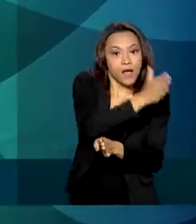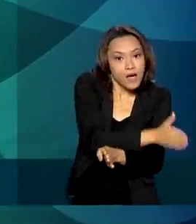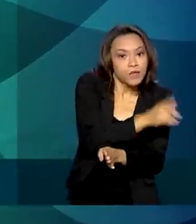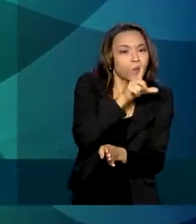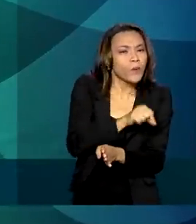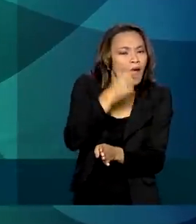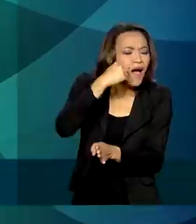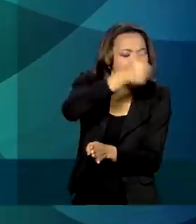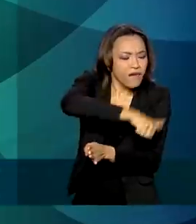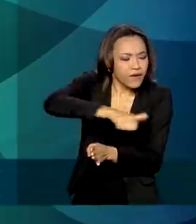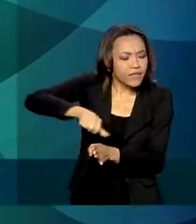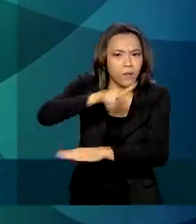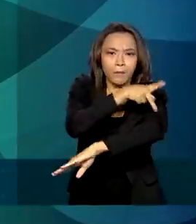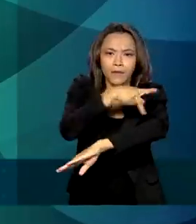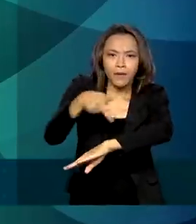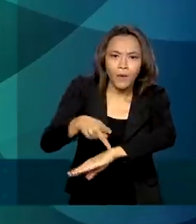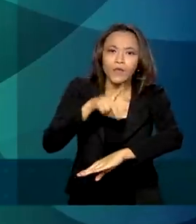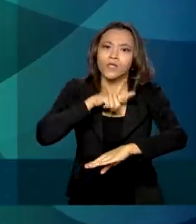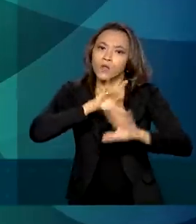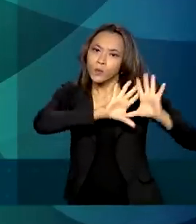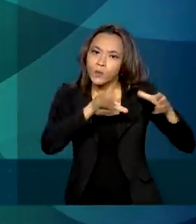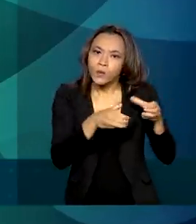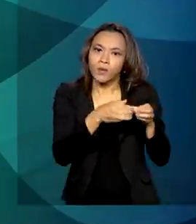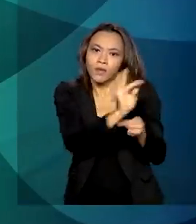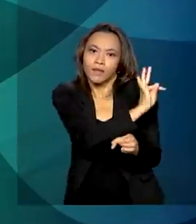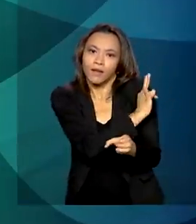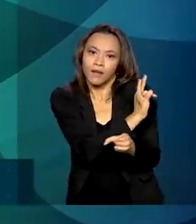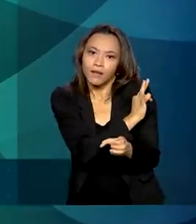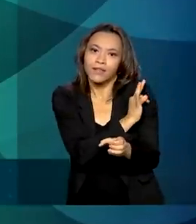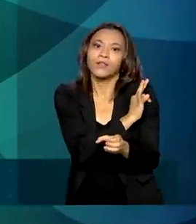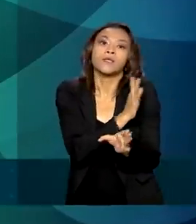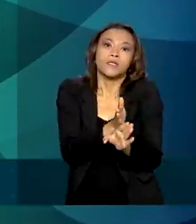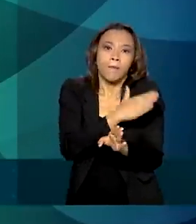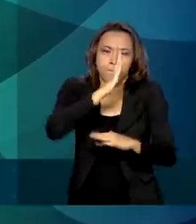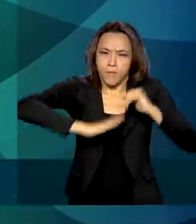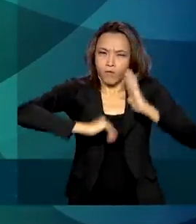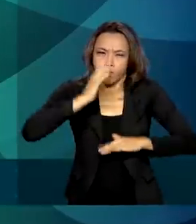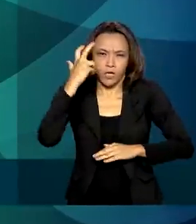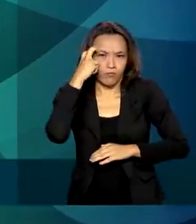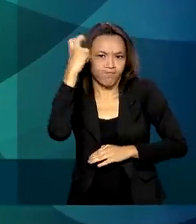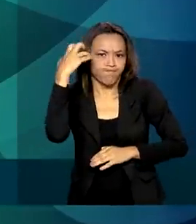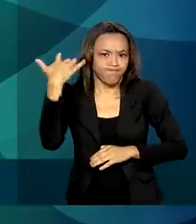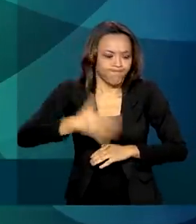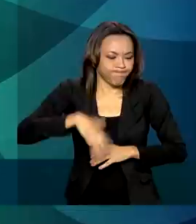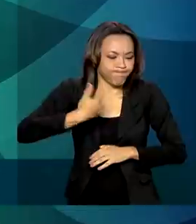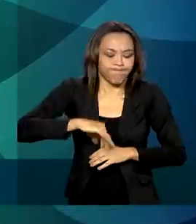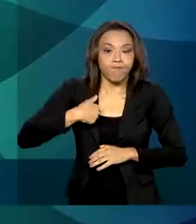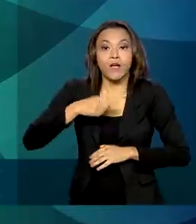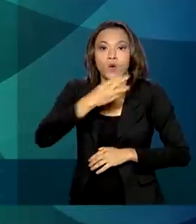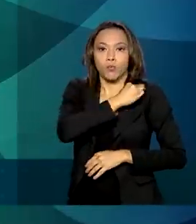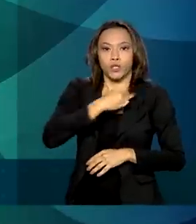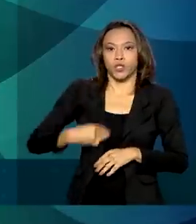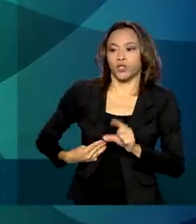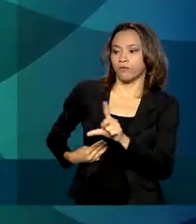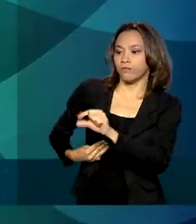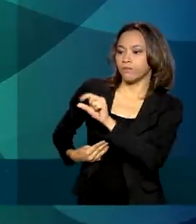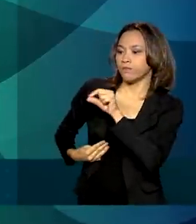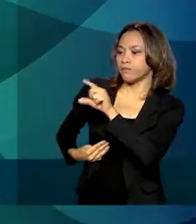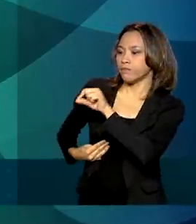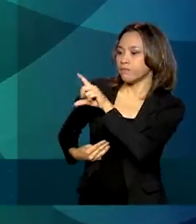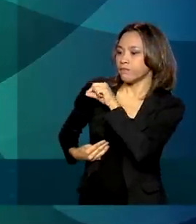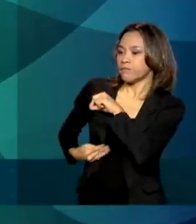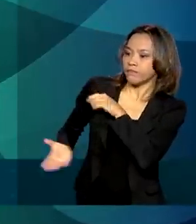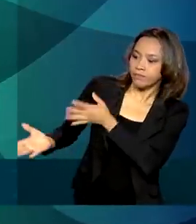etapa é realizada por uma comissão técnica, formada por especialistas nomeados pelo ministro, e também